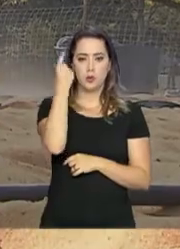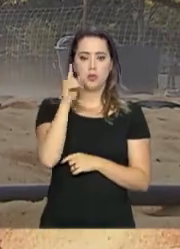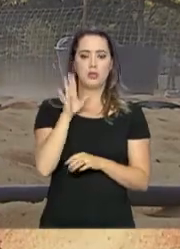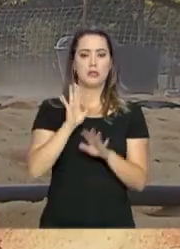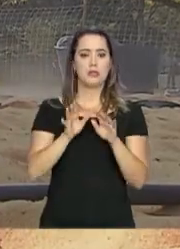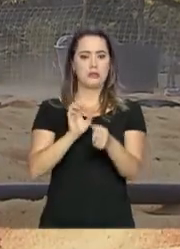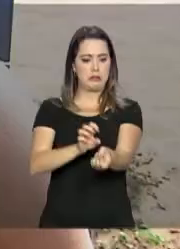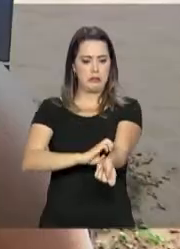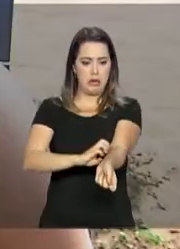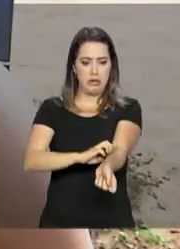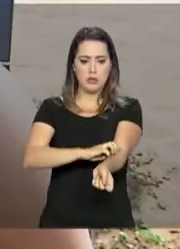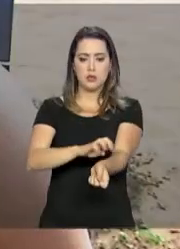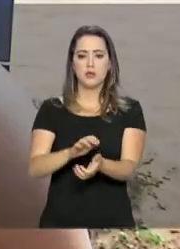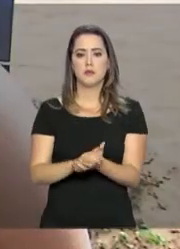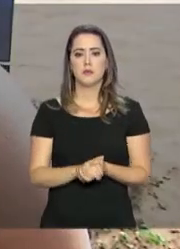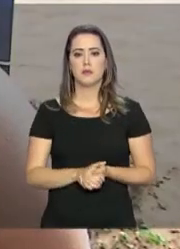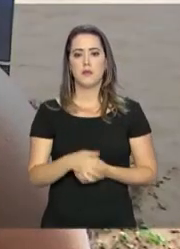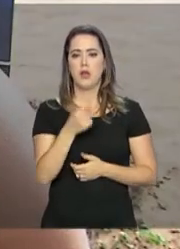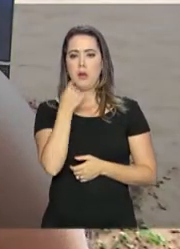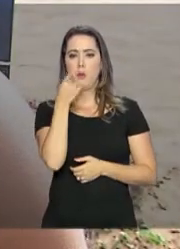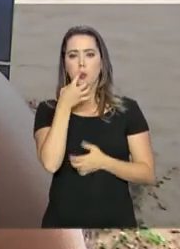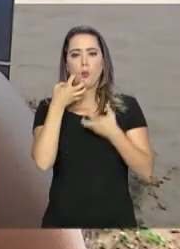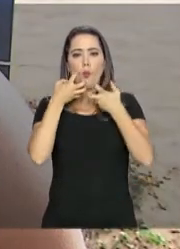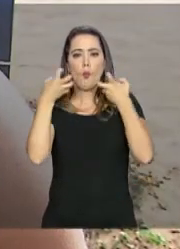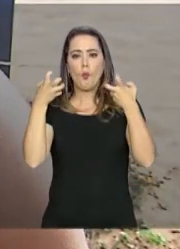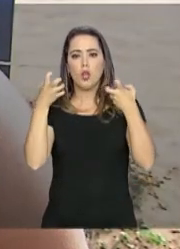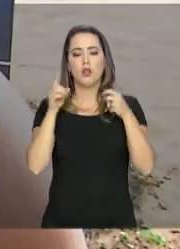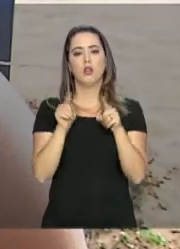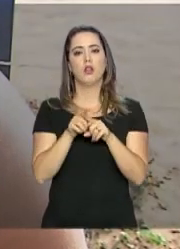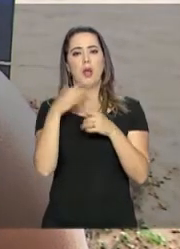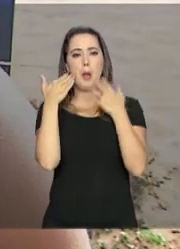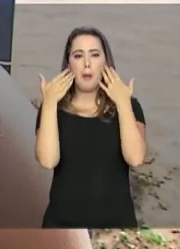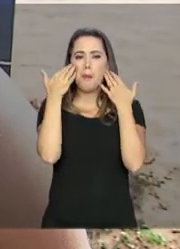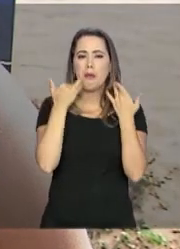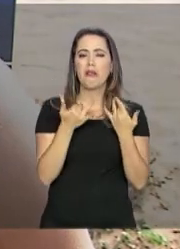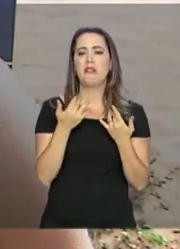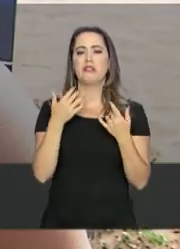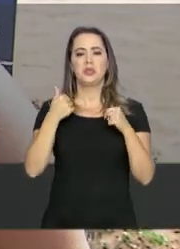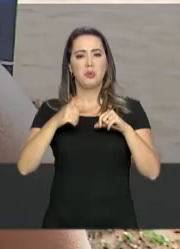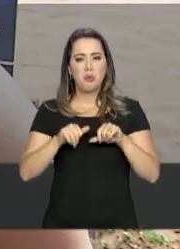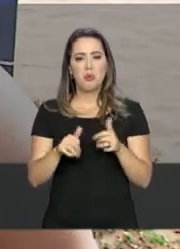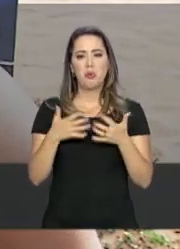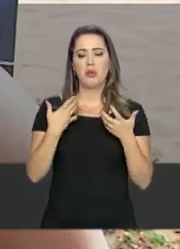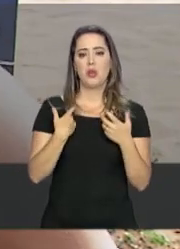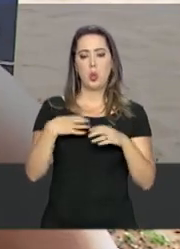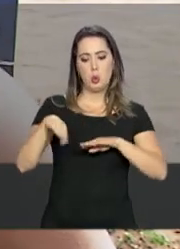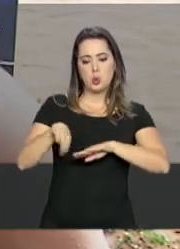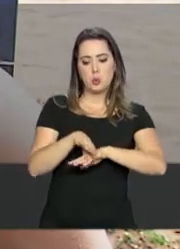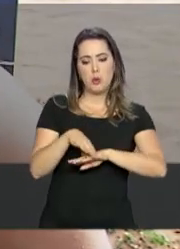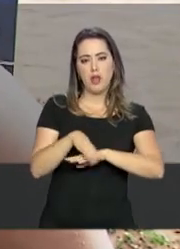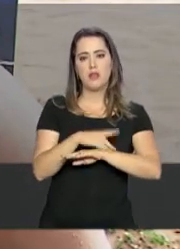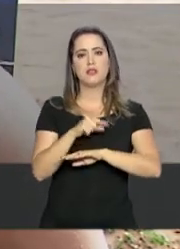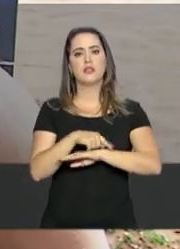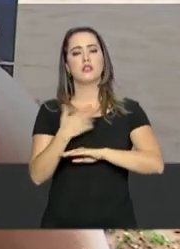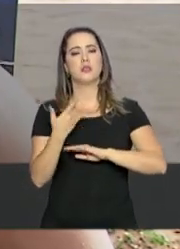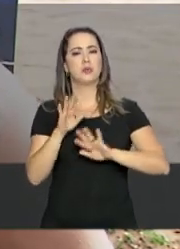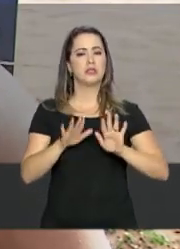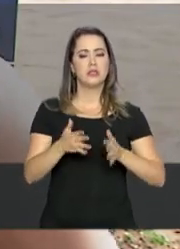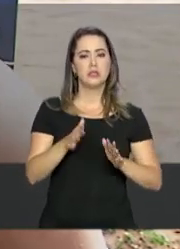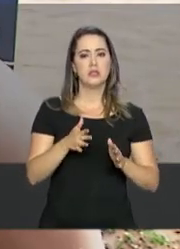alguma alergia. Os lábios começam a rachar, a pele começa a ficar acinzentada, os pés começam a ficar